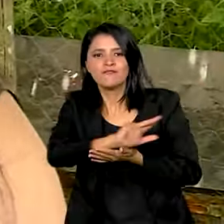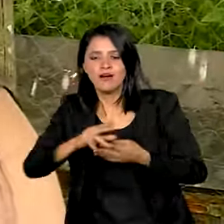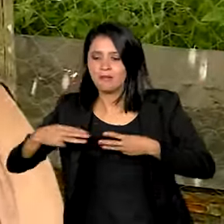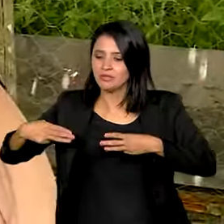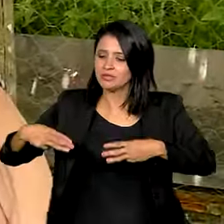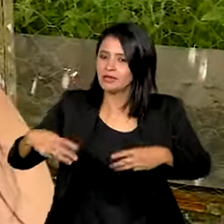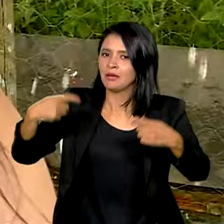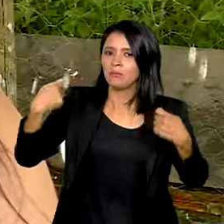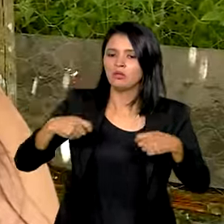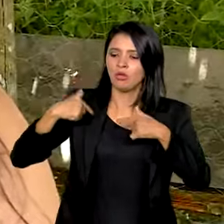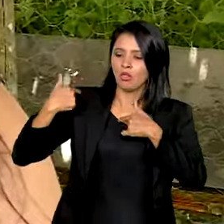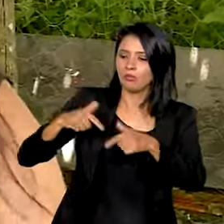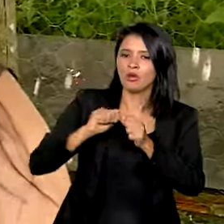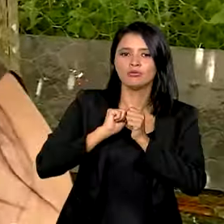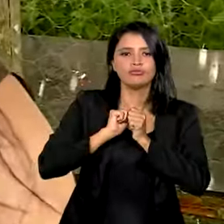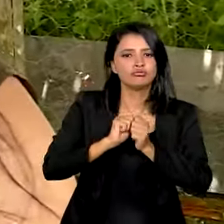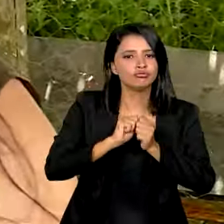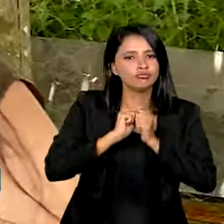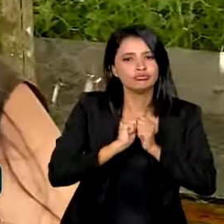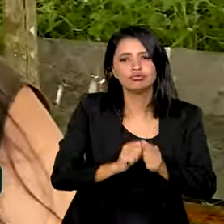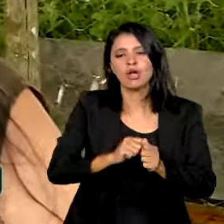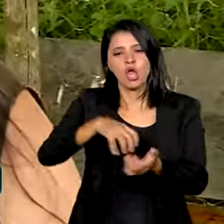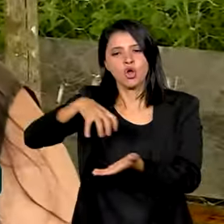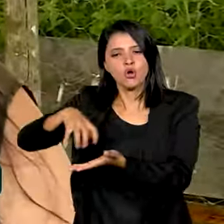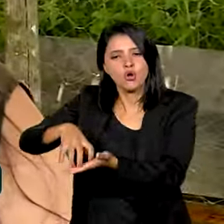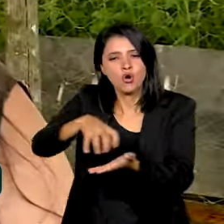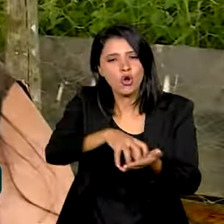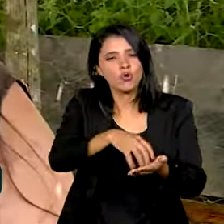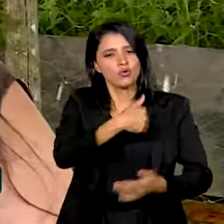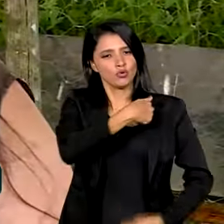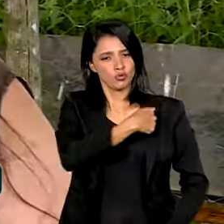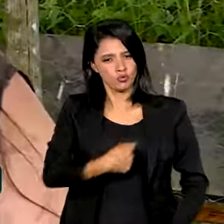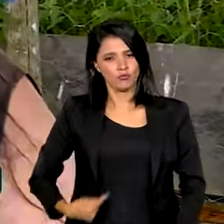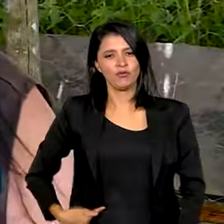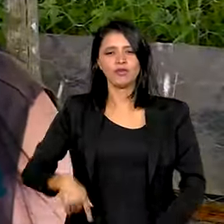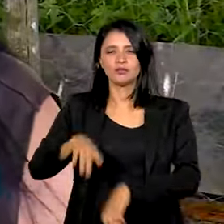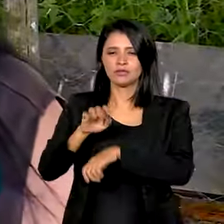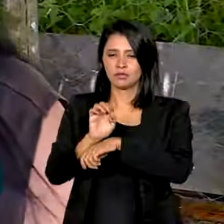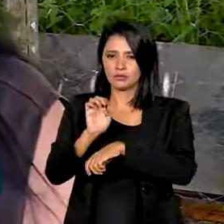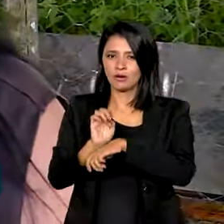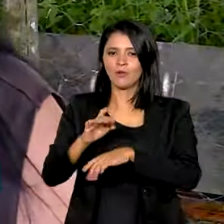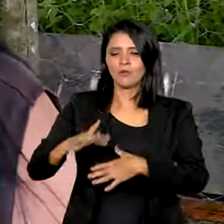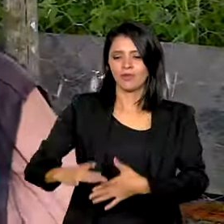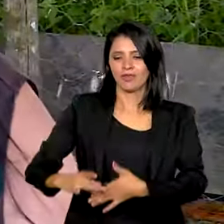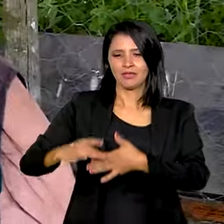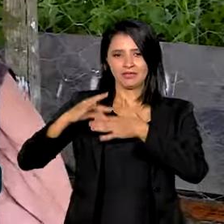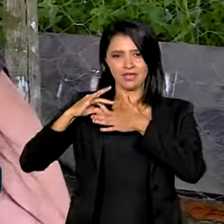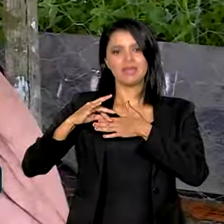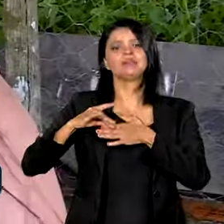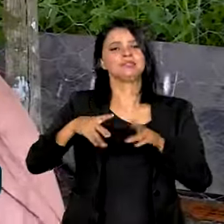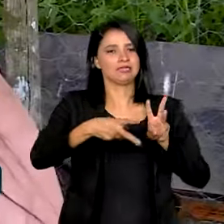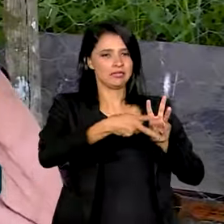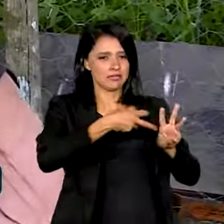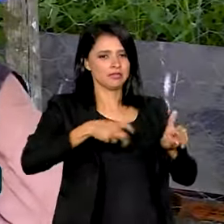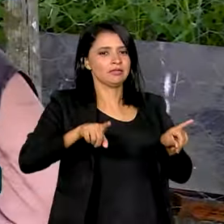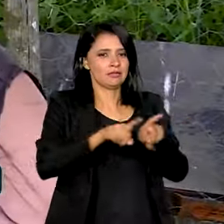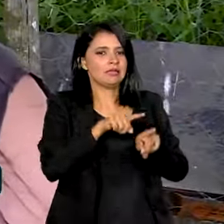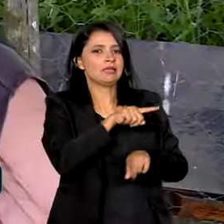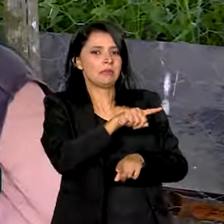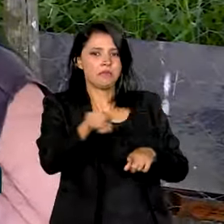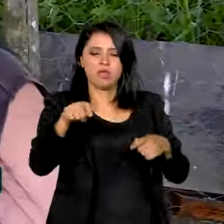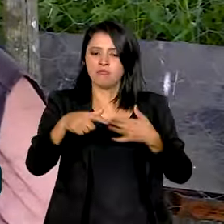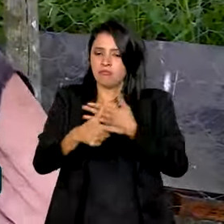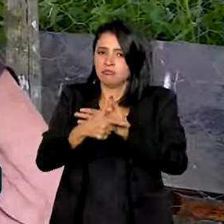ministérios do governo federal, órgãos do governo estadual, as lideranças indígenas, porque elas também tiveram um papel